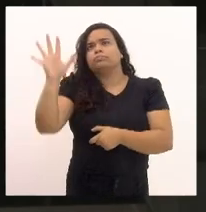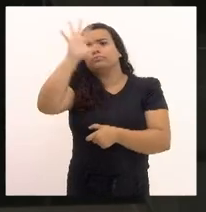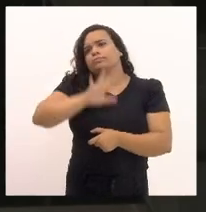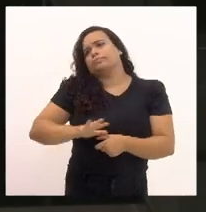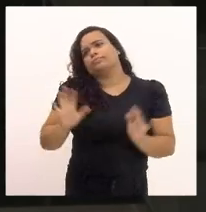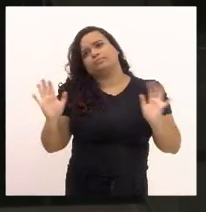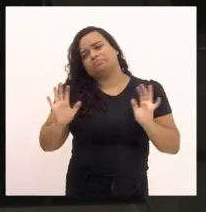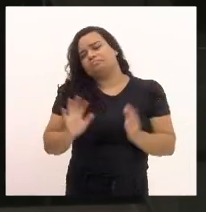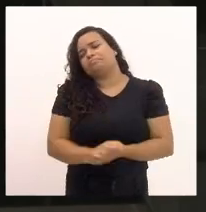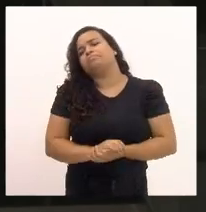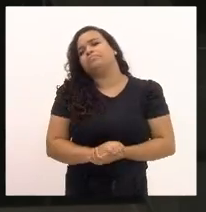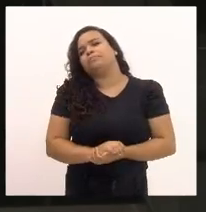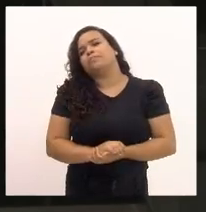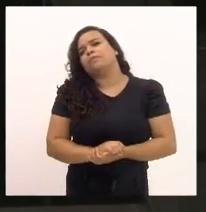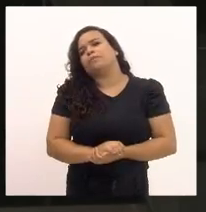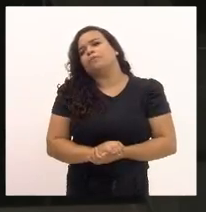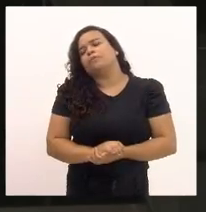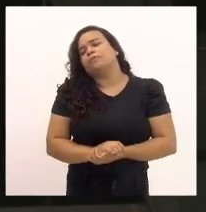senhora presidente,